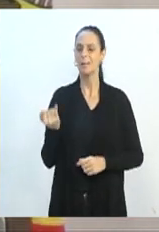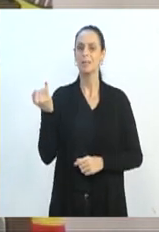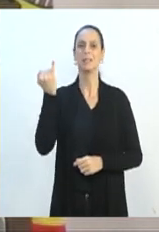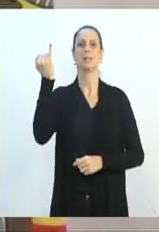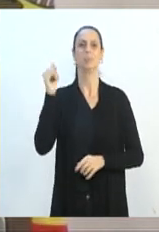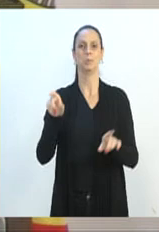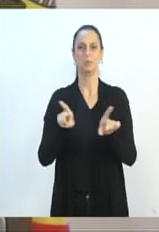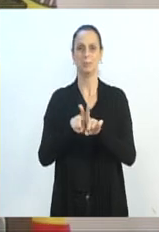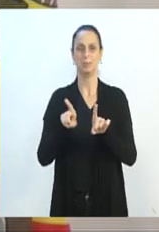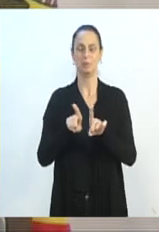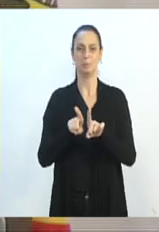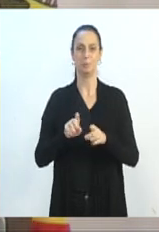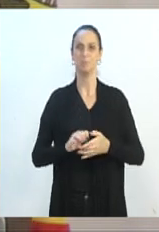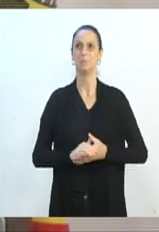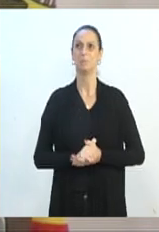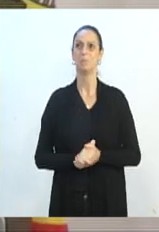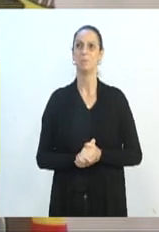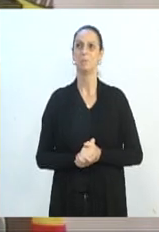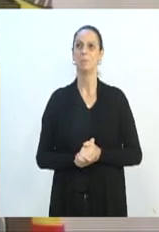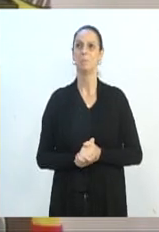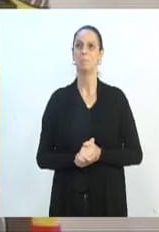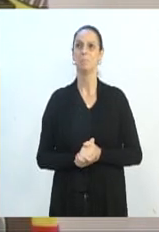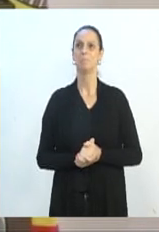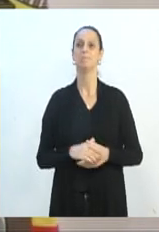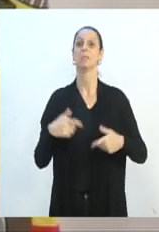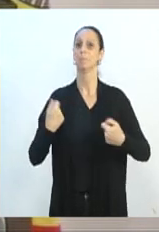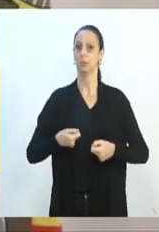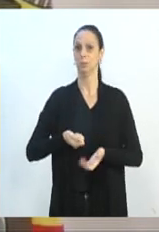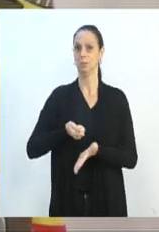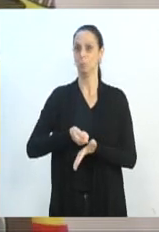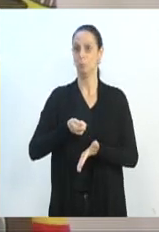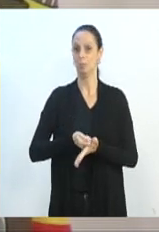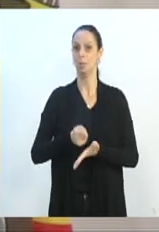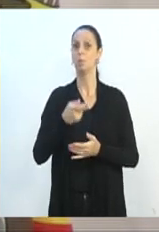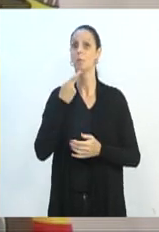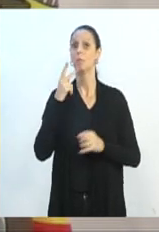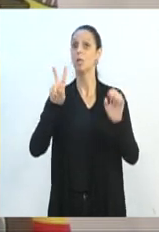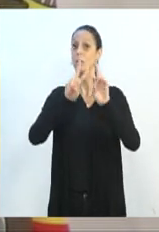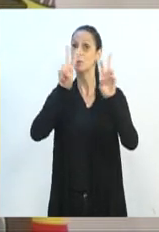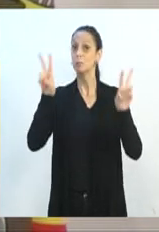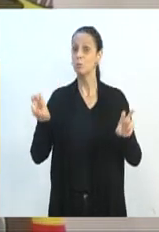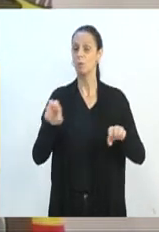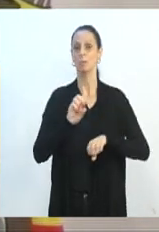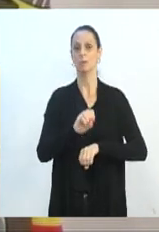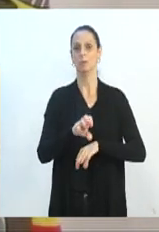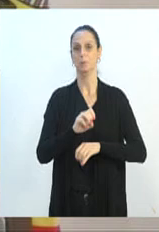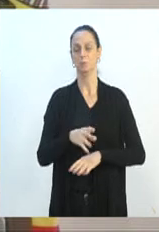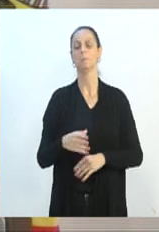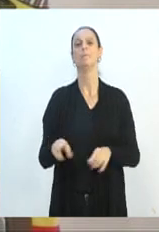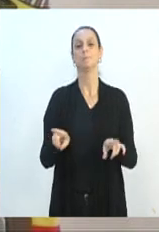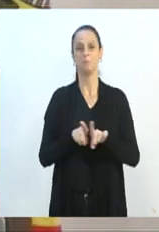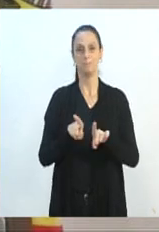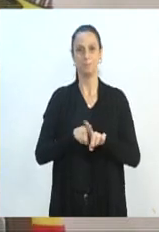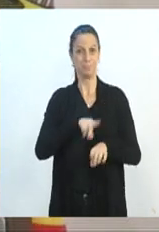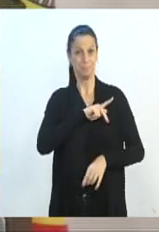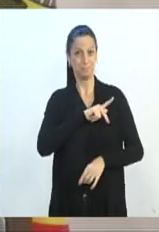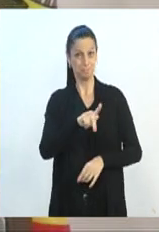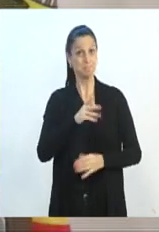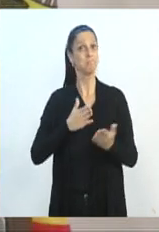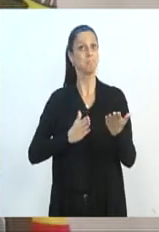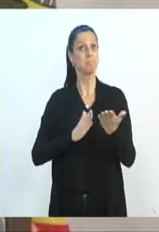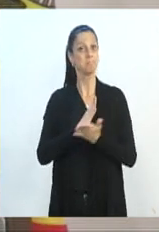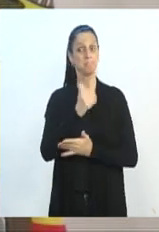senhores vereadores, é que nós temos que cobrar, quando se fala em educação, eu vi aqui, o prefeito aprovou o 14º